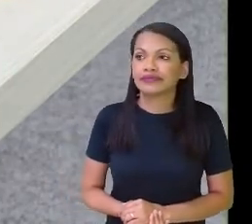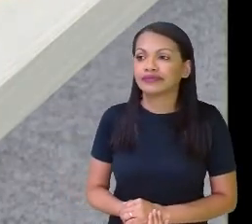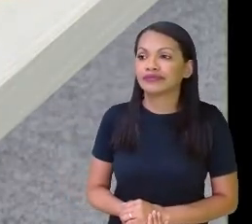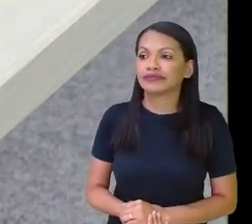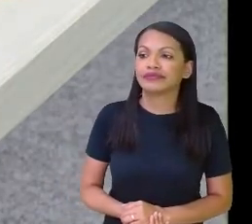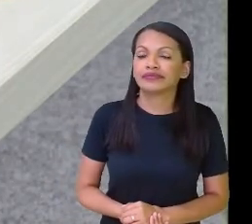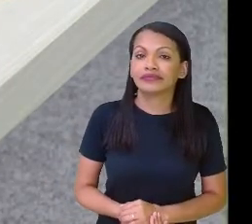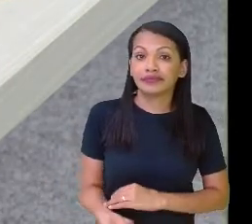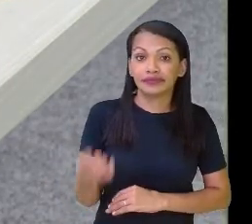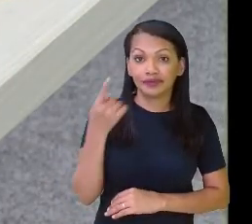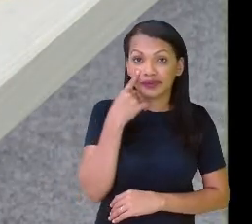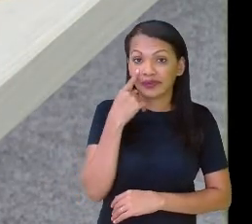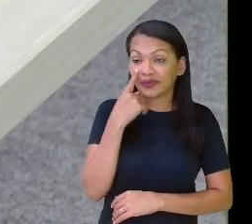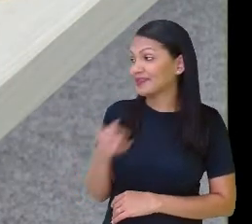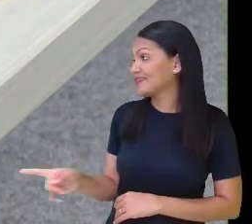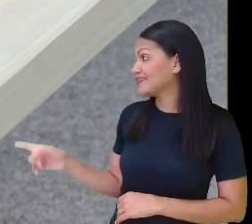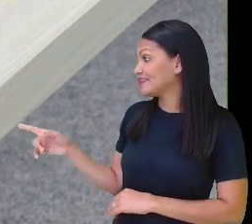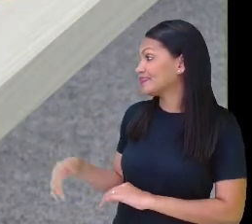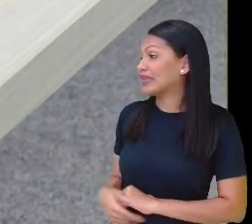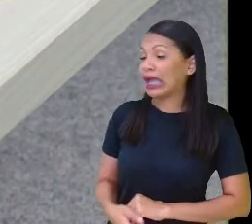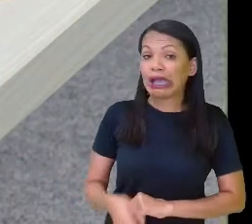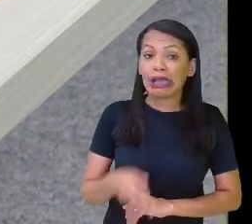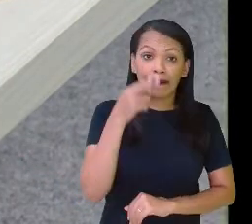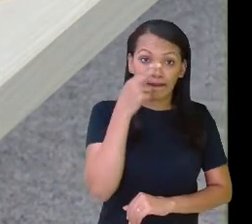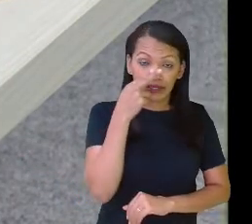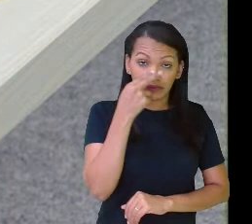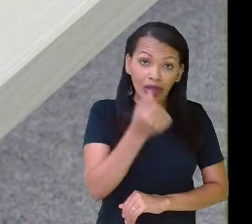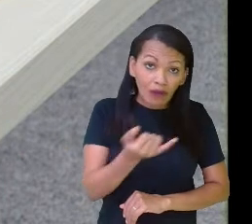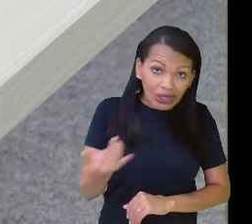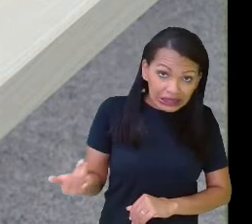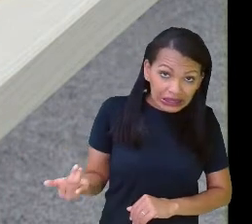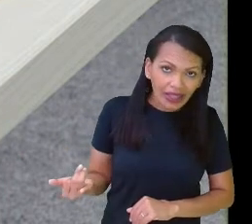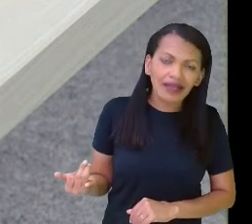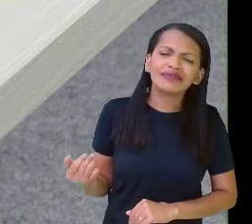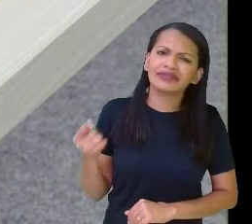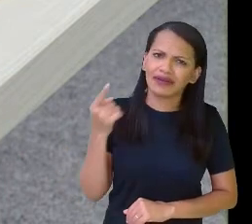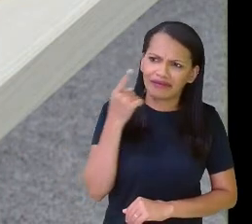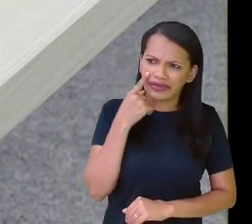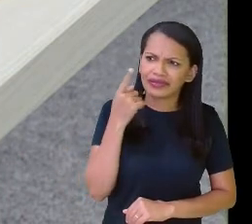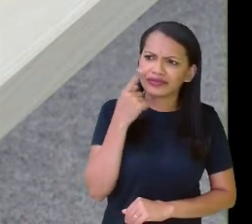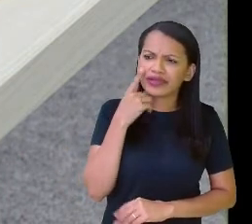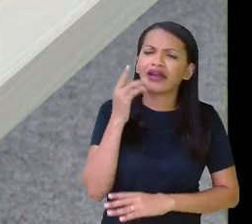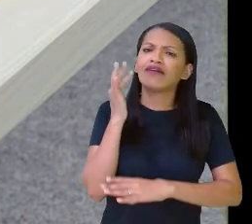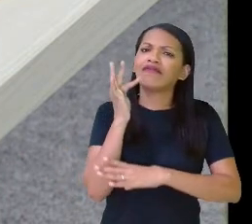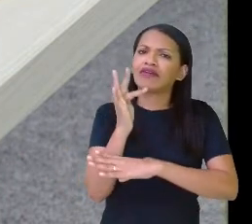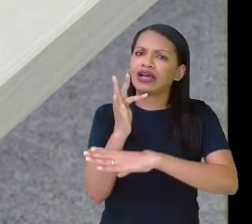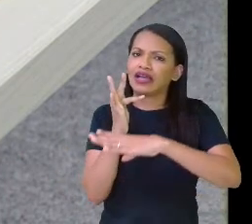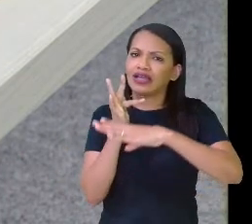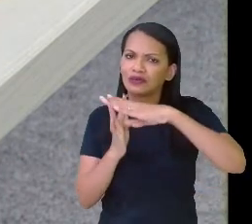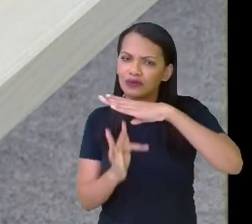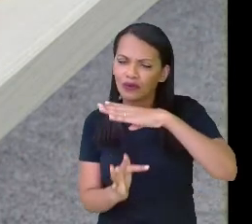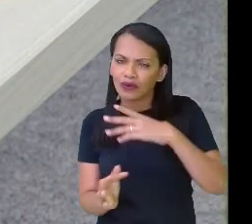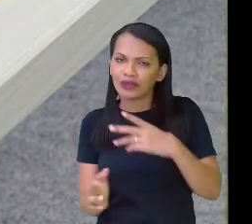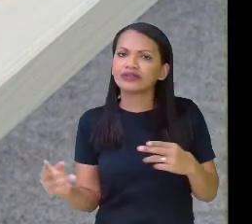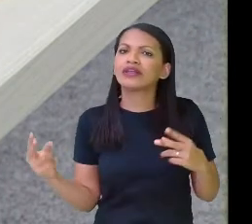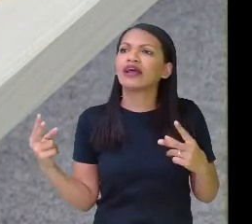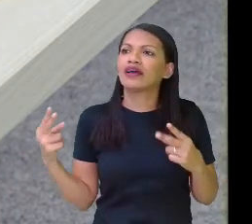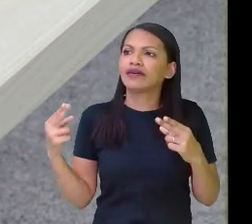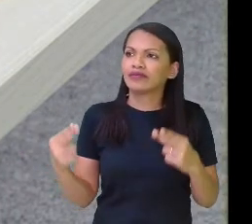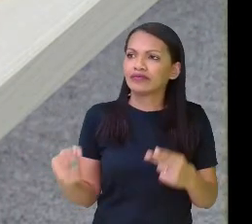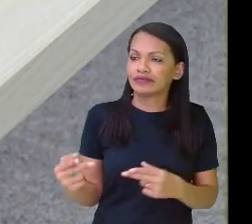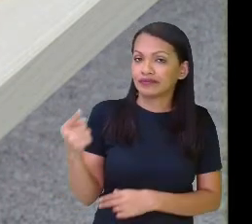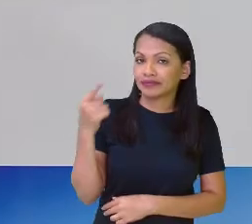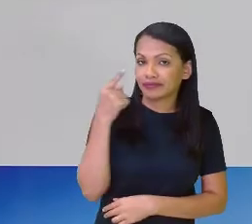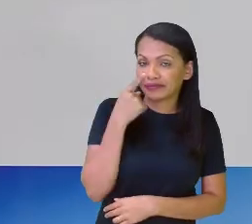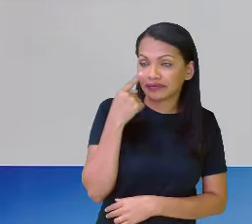Pronto. É a mesma quantidade ou não é? Frações equivalentes. Presta